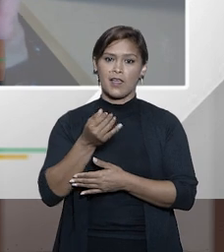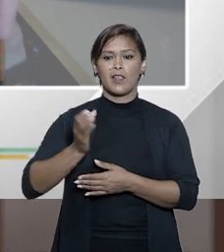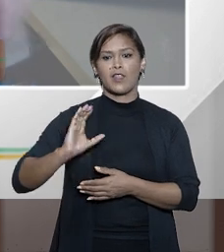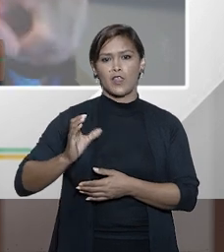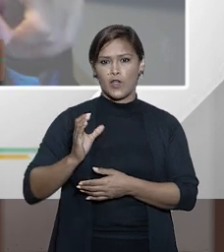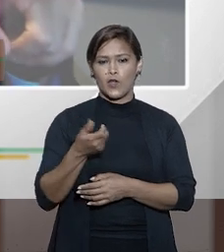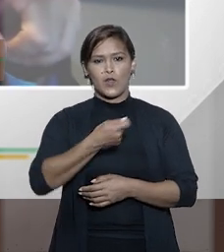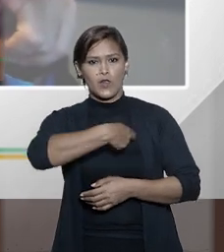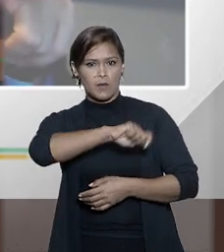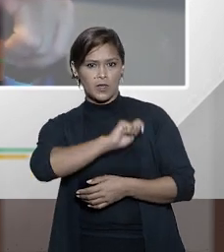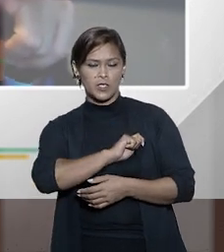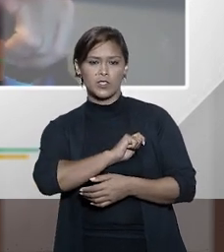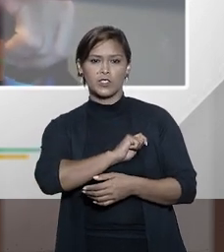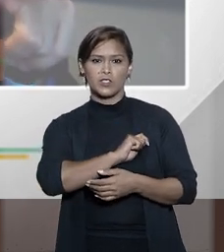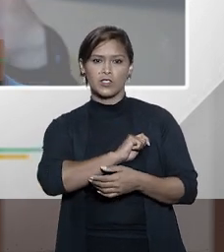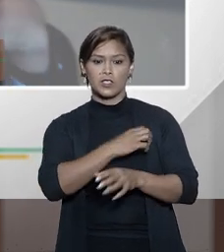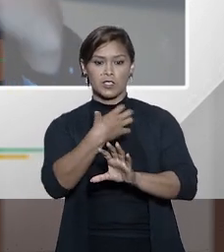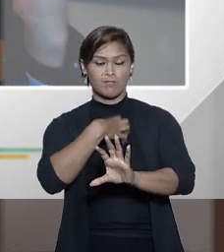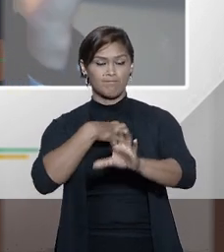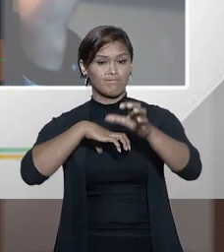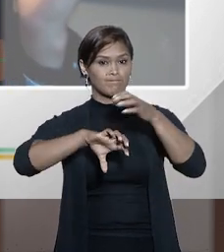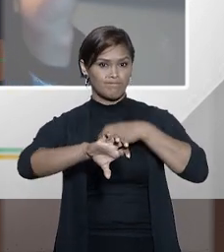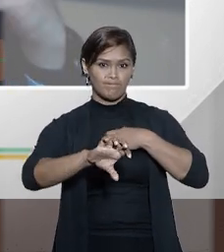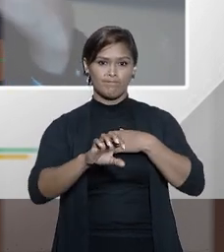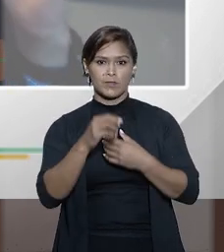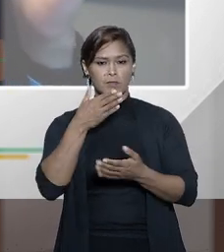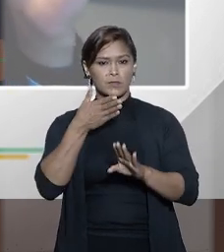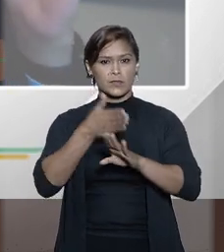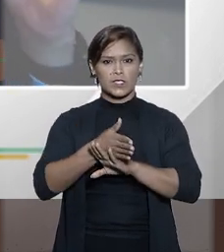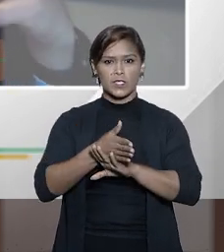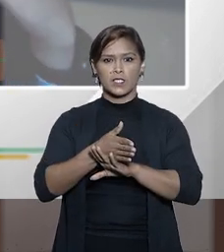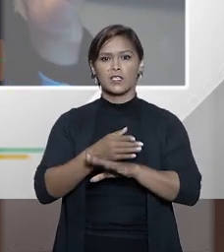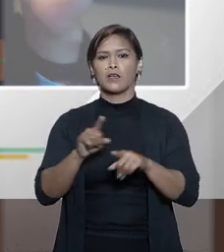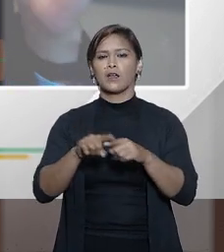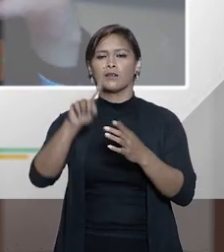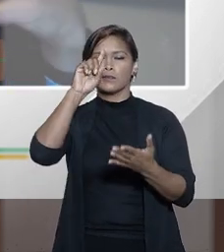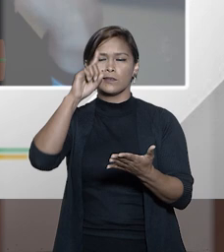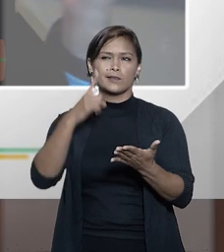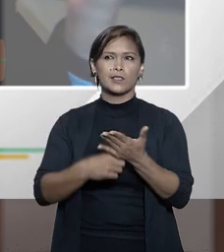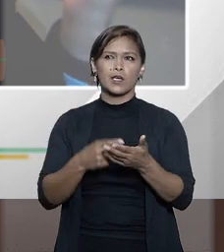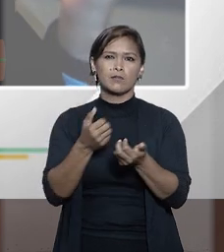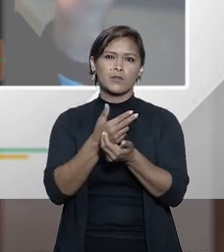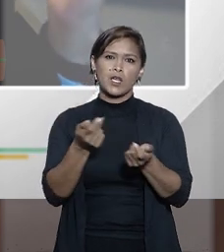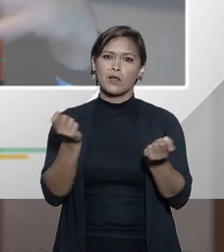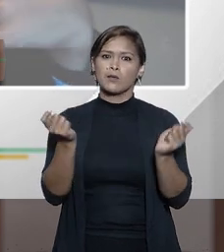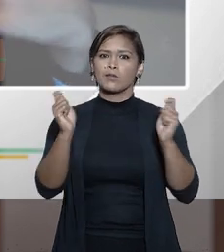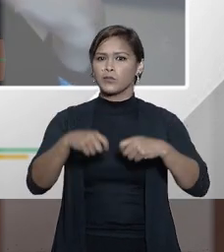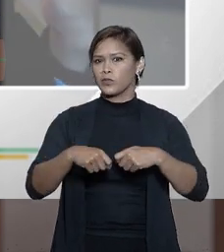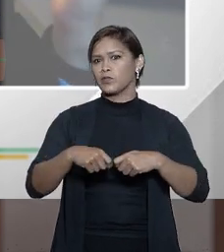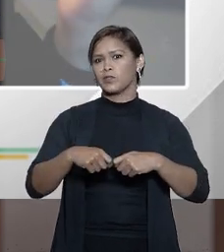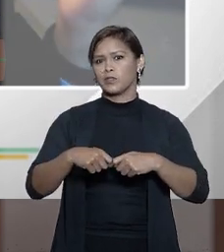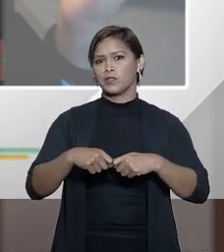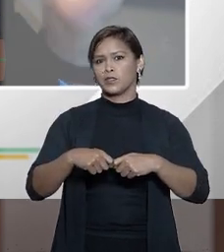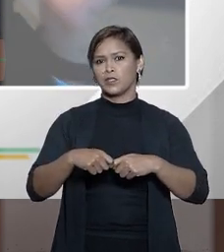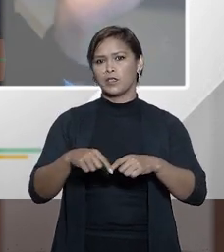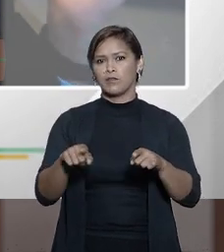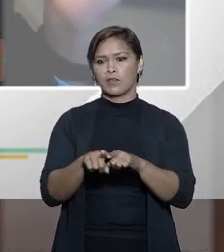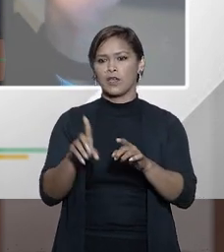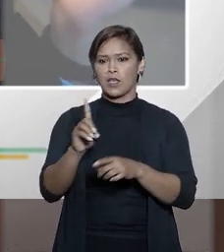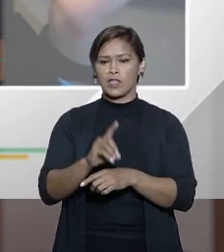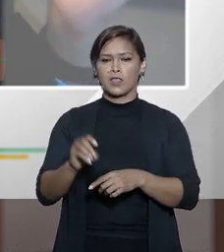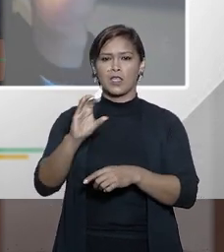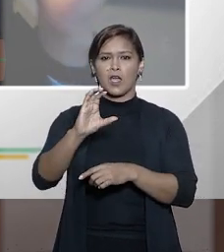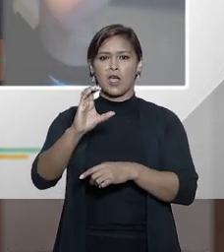decisões da Colômbia as decisões da Argentina não reconheceremos evidentemente as decisões se me permitem da República Democrática